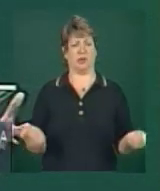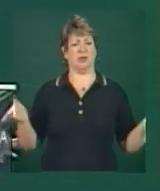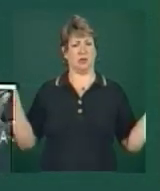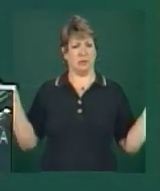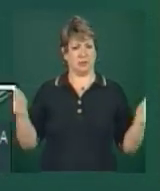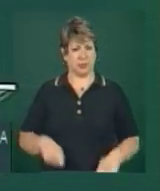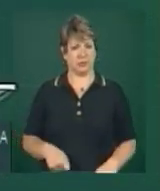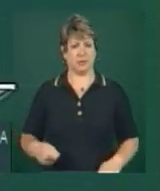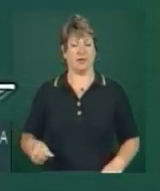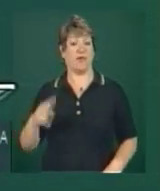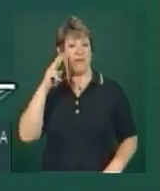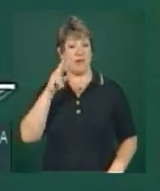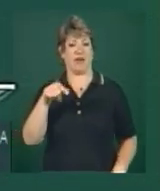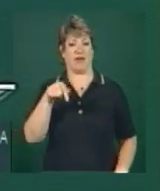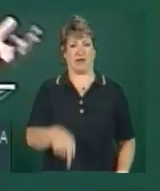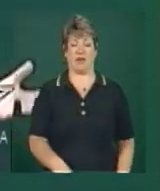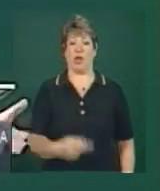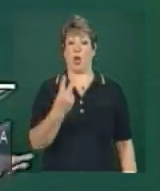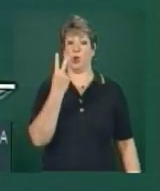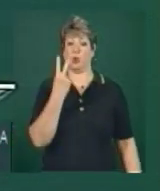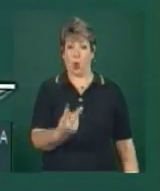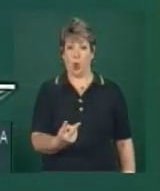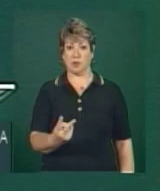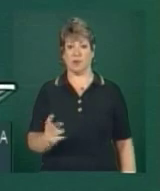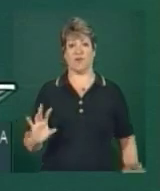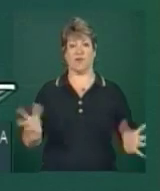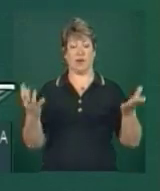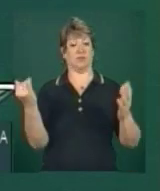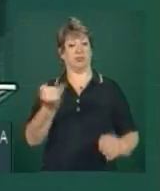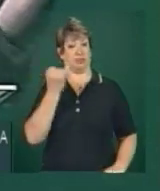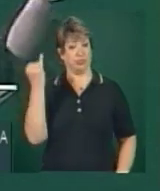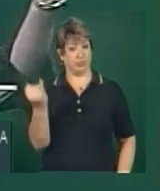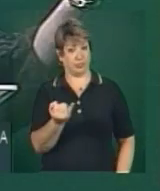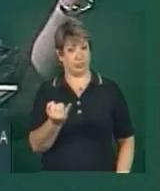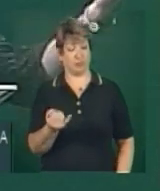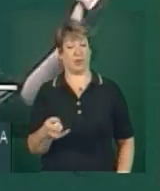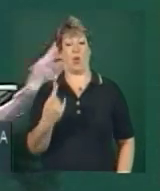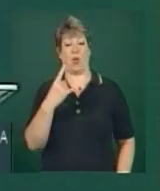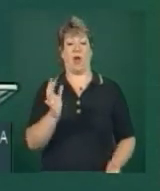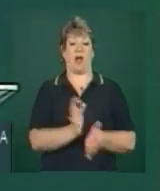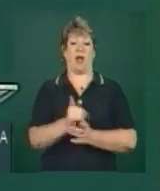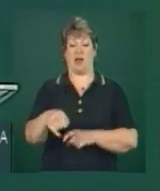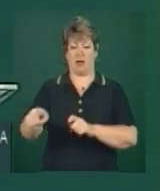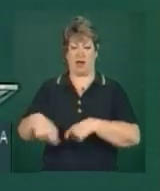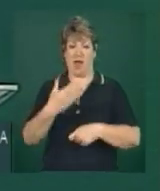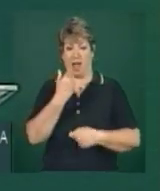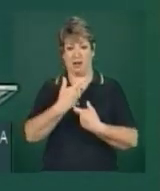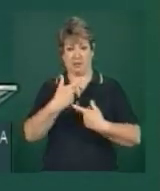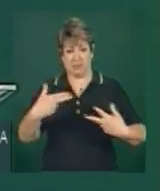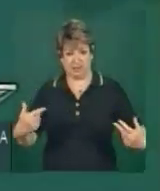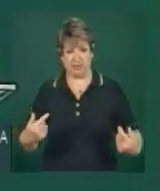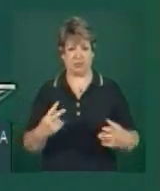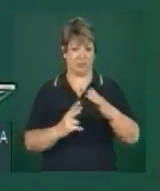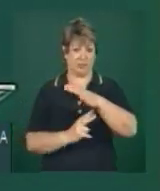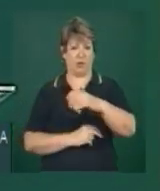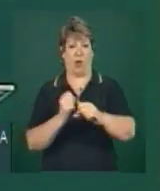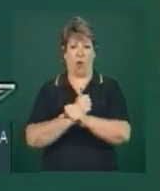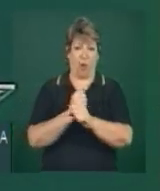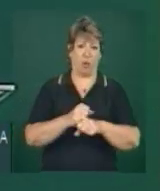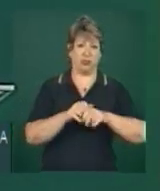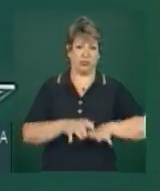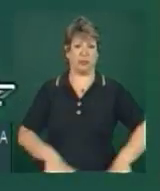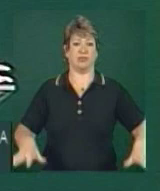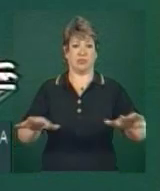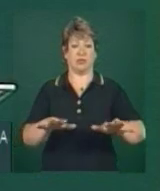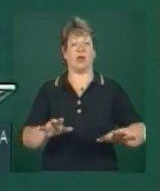de ver aqui dois eventos importantes, um na área da agricultura familiar, outro na